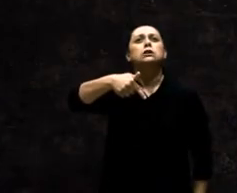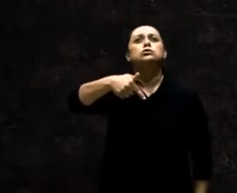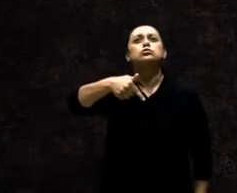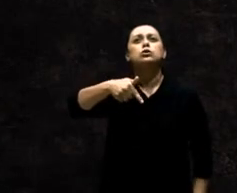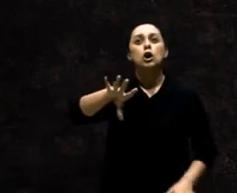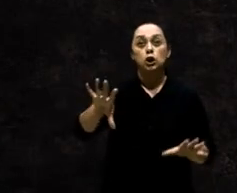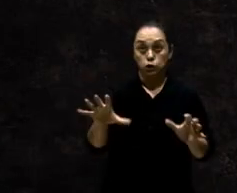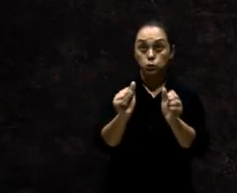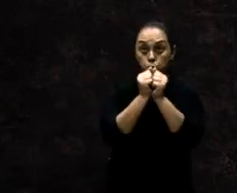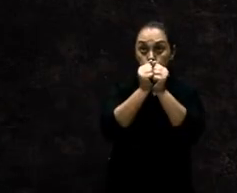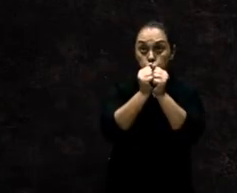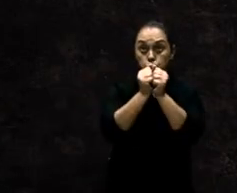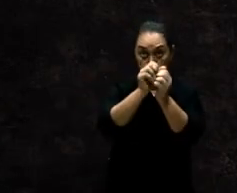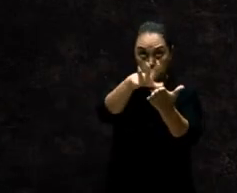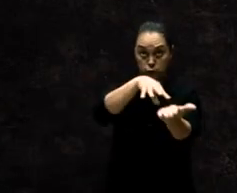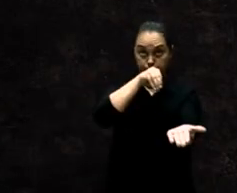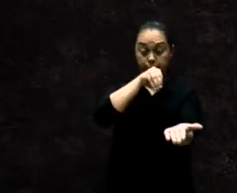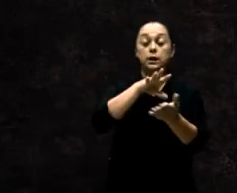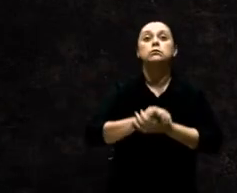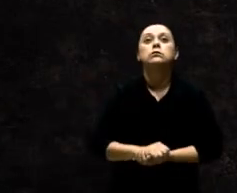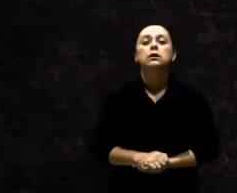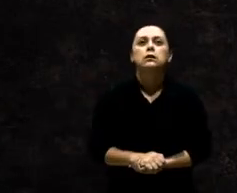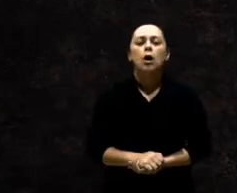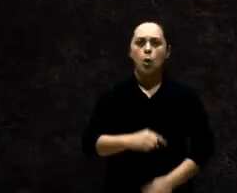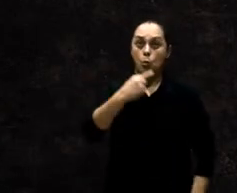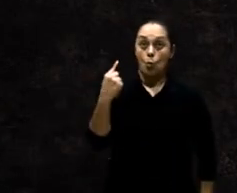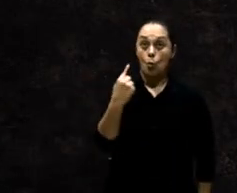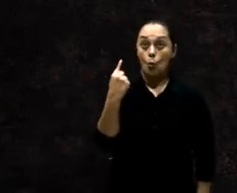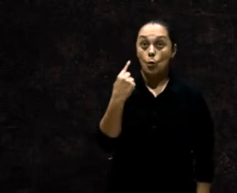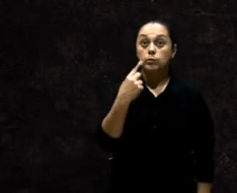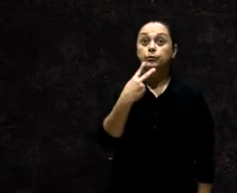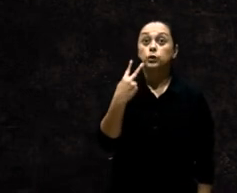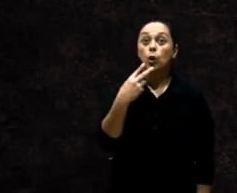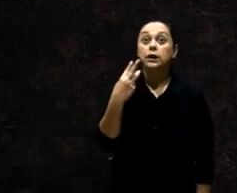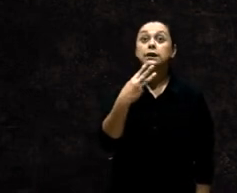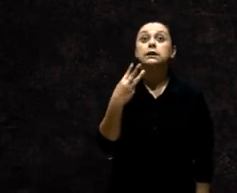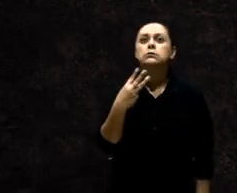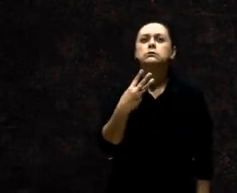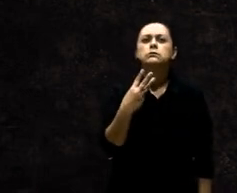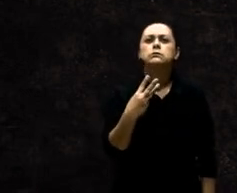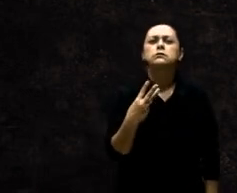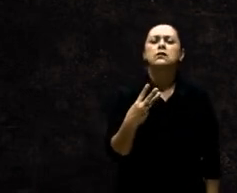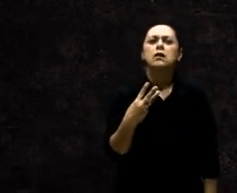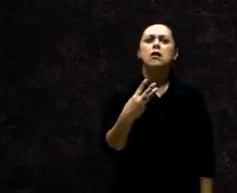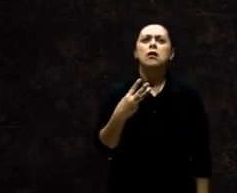Vou contar até 3 E vocês Vão repetir Vamos lá 1, 2, 3